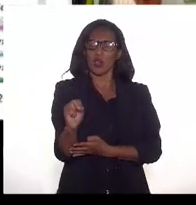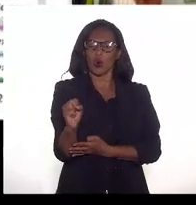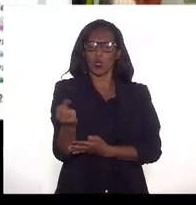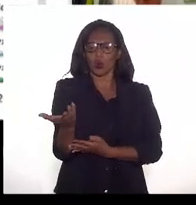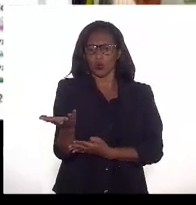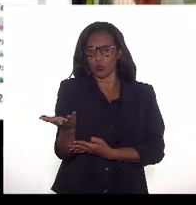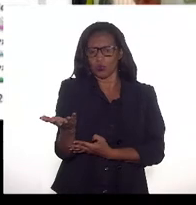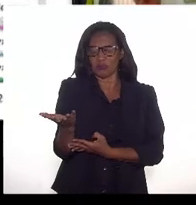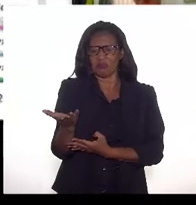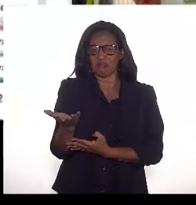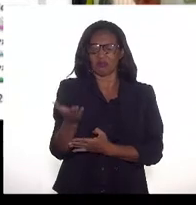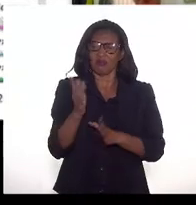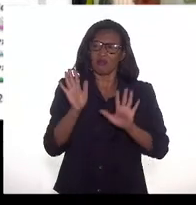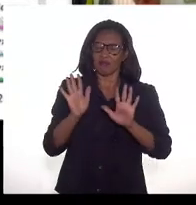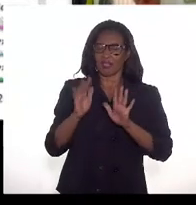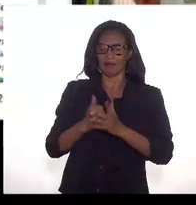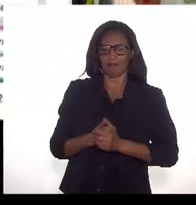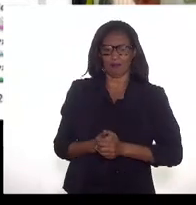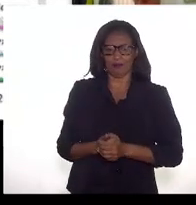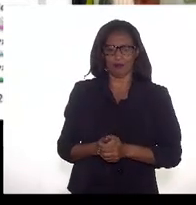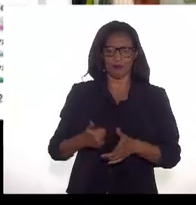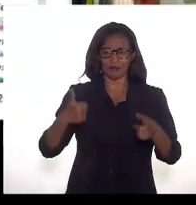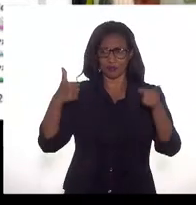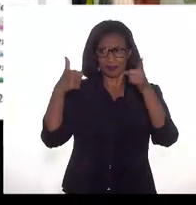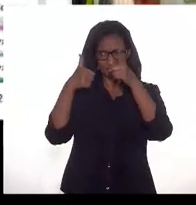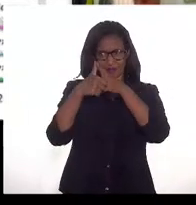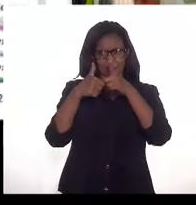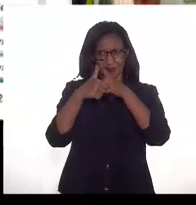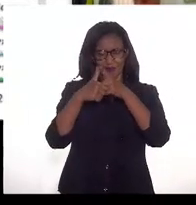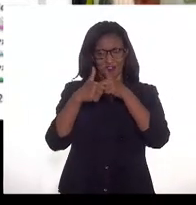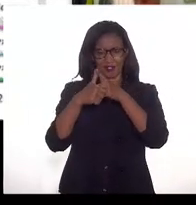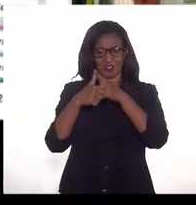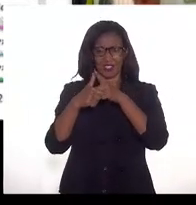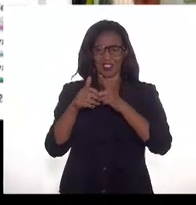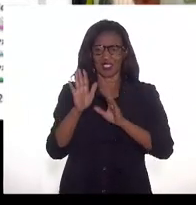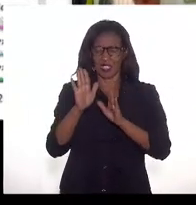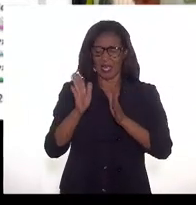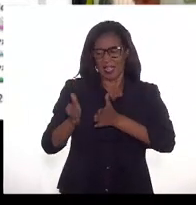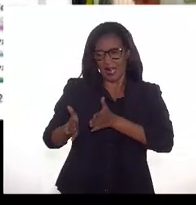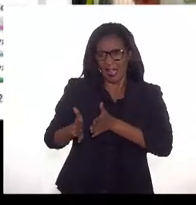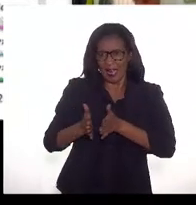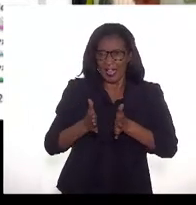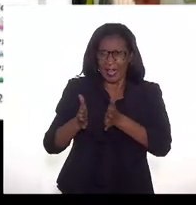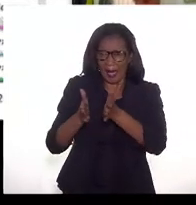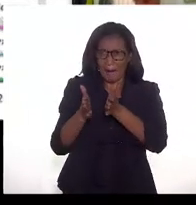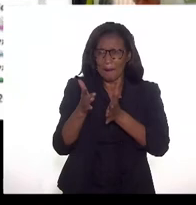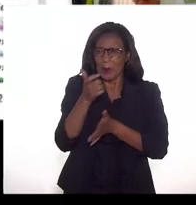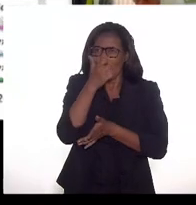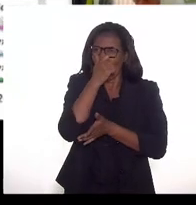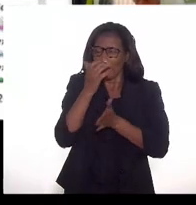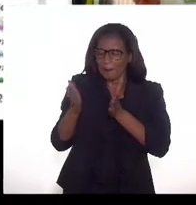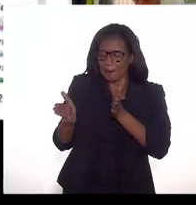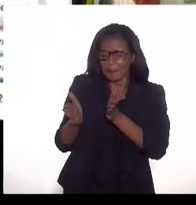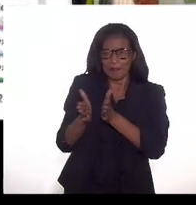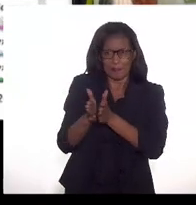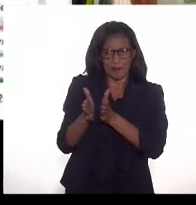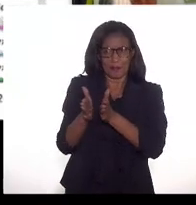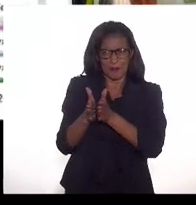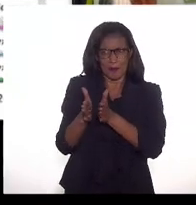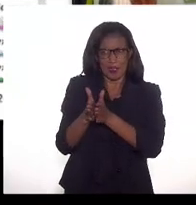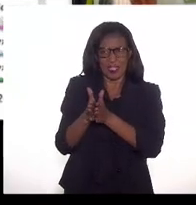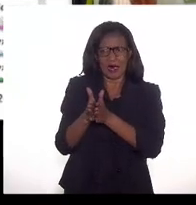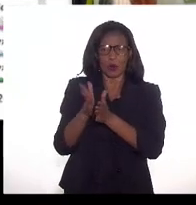ali, teria que... Primeiro, a questão é que não é linear, trechos pequenos podem acontecer. e eu não sei se ele estava